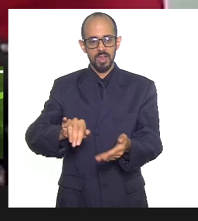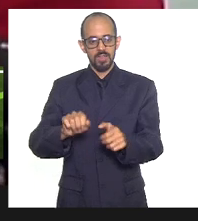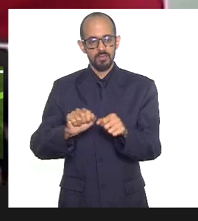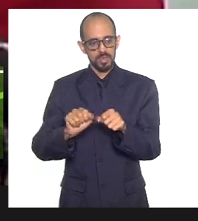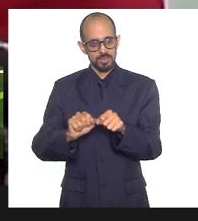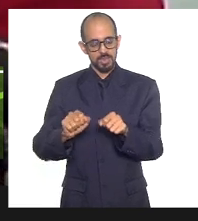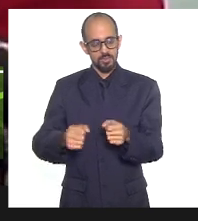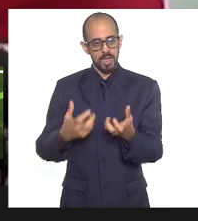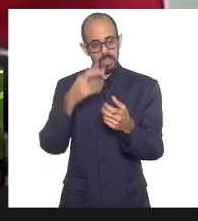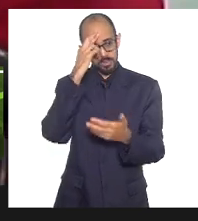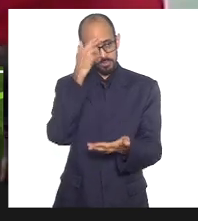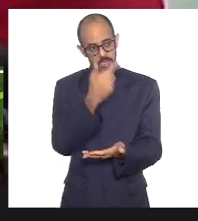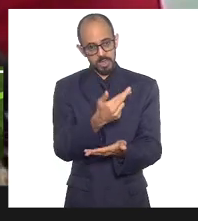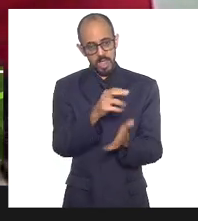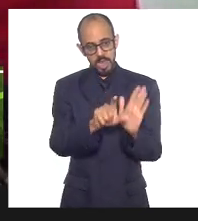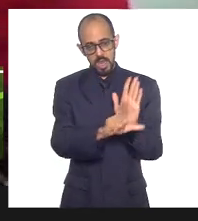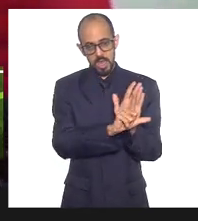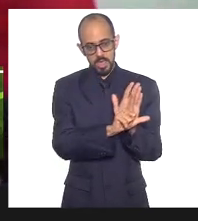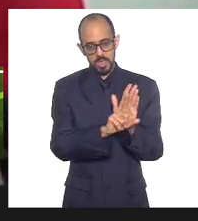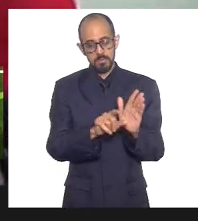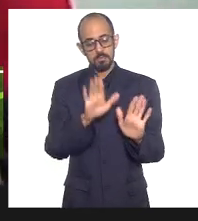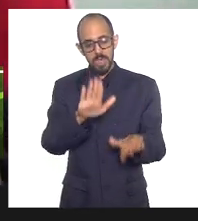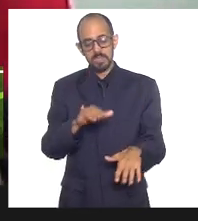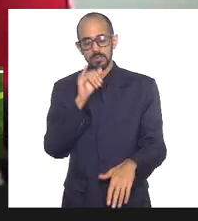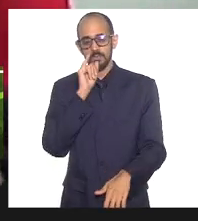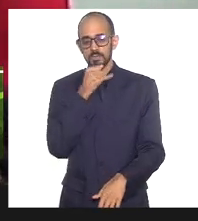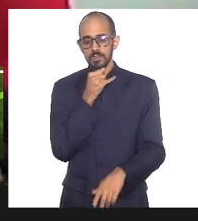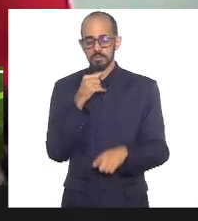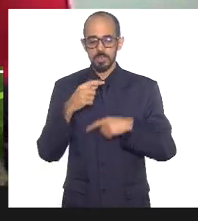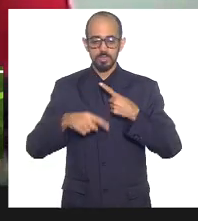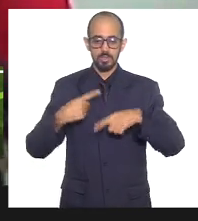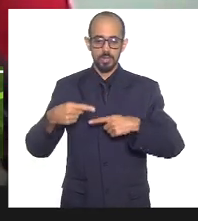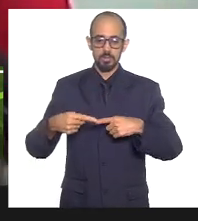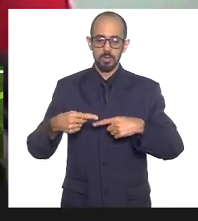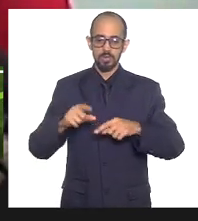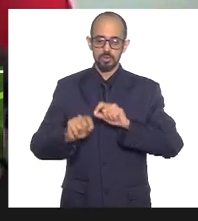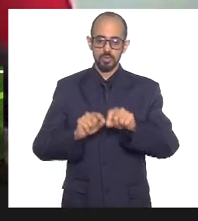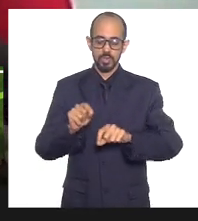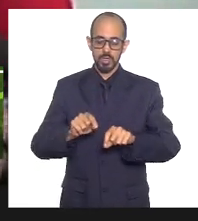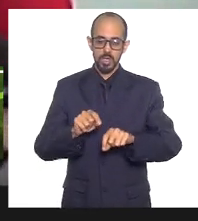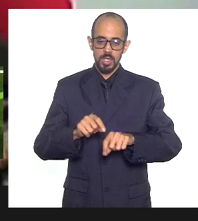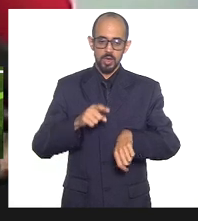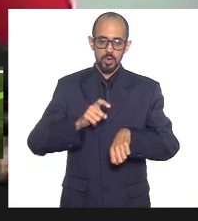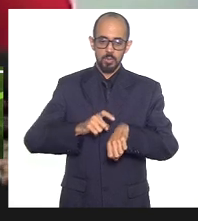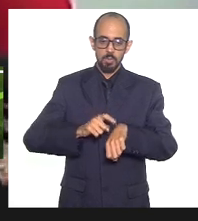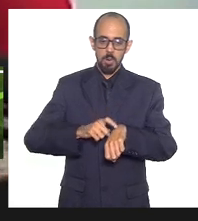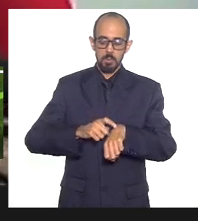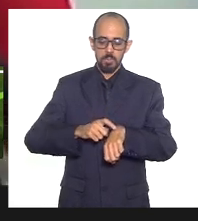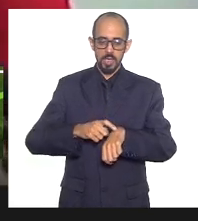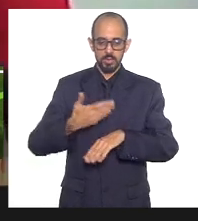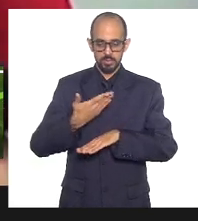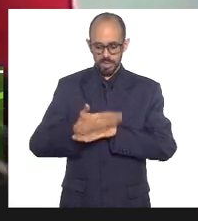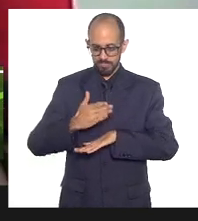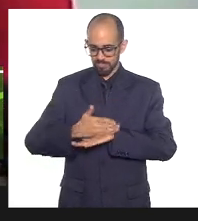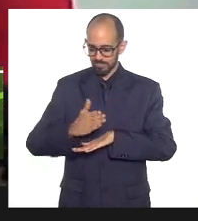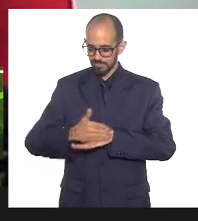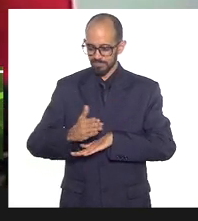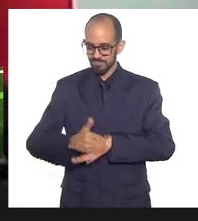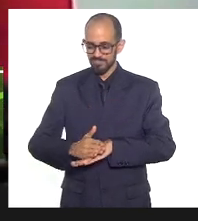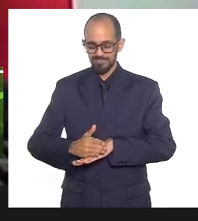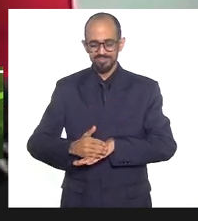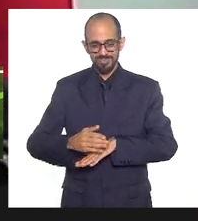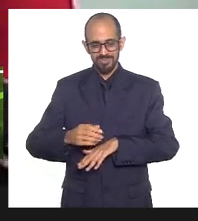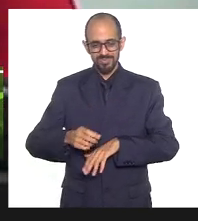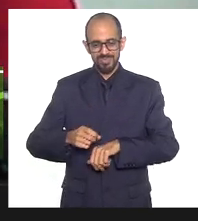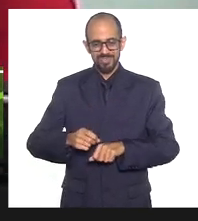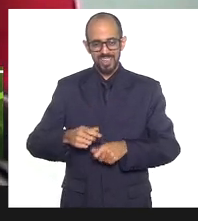cumprimento a essa lei. mas, lamentavelmente, no exercício da gestão pública, e é isso que a Sola